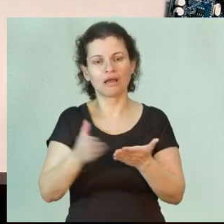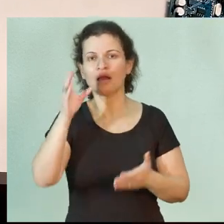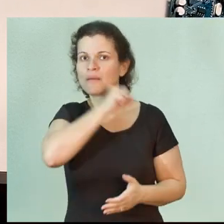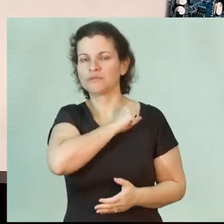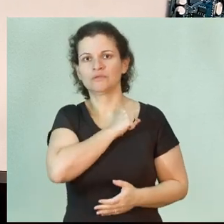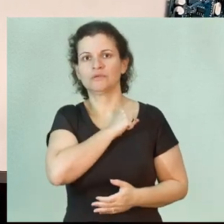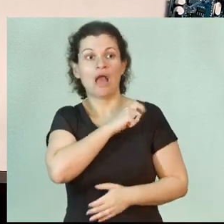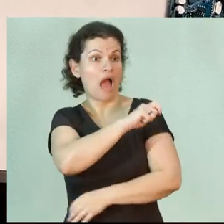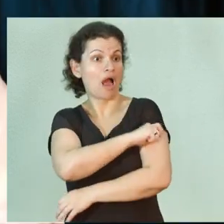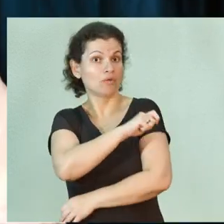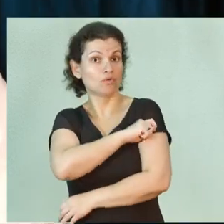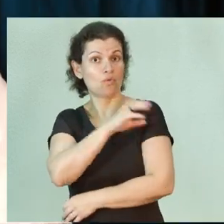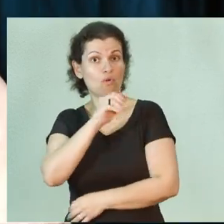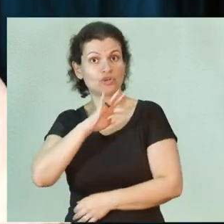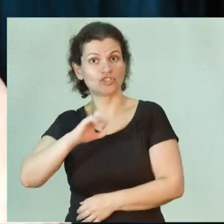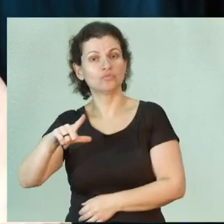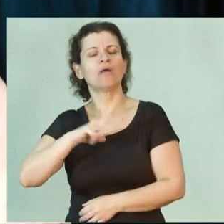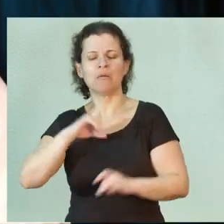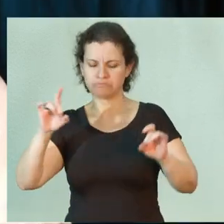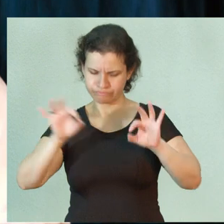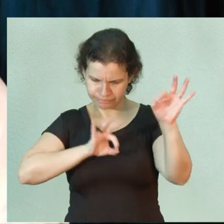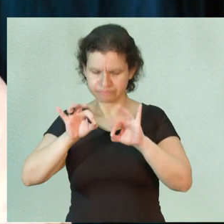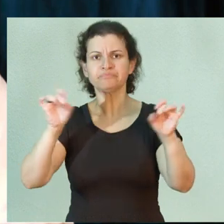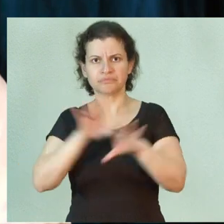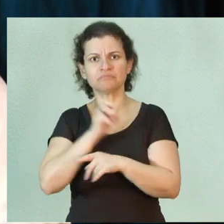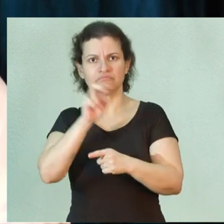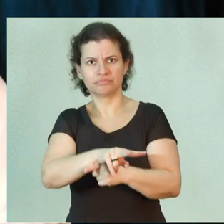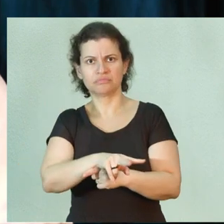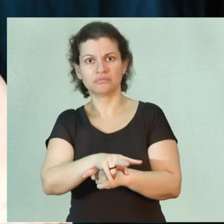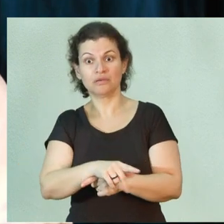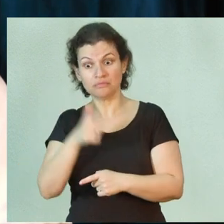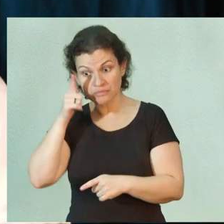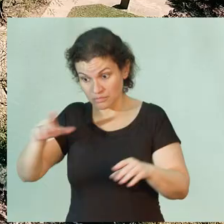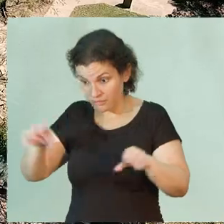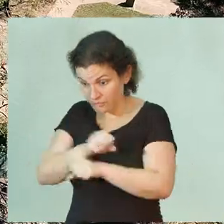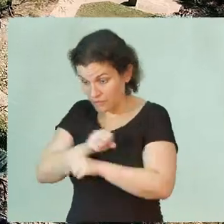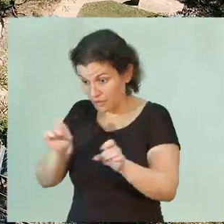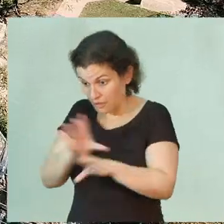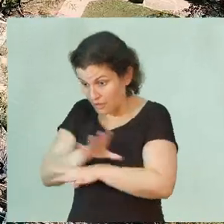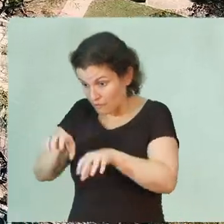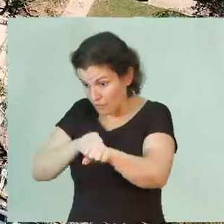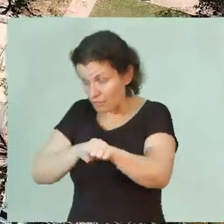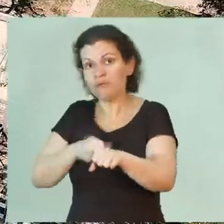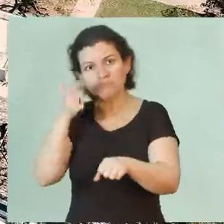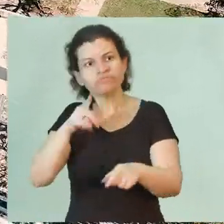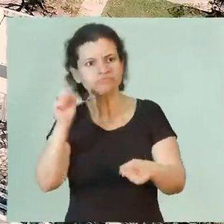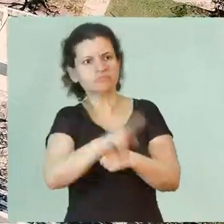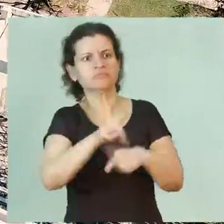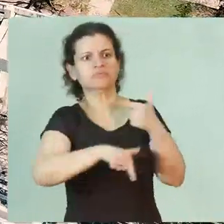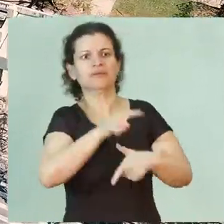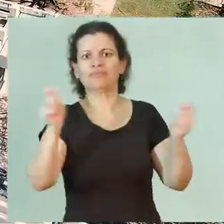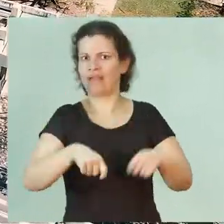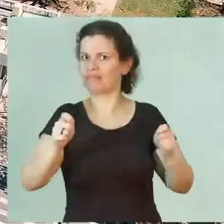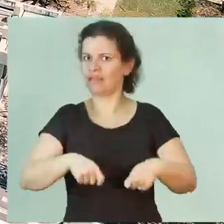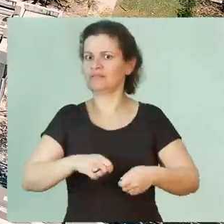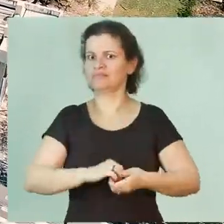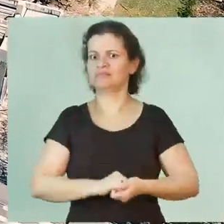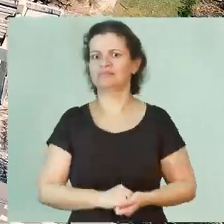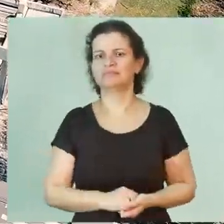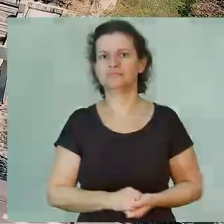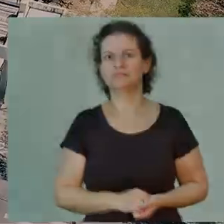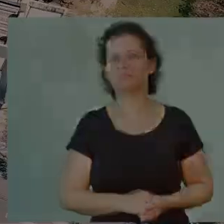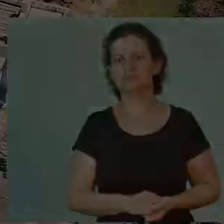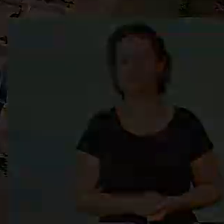E o aluno do Cotil está preparado para esse mercado. Ele sai capacitado para o mercado de trabalho. E